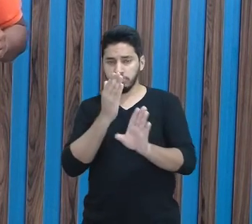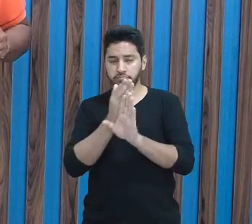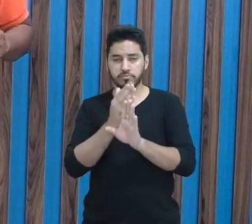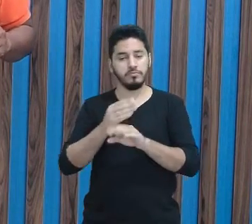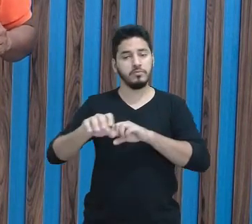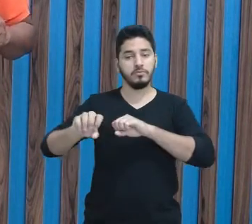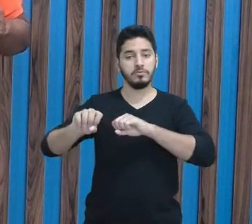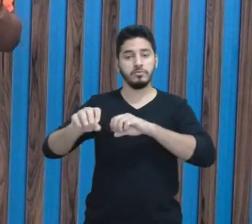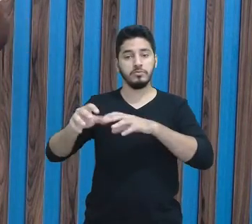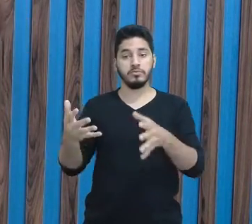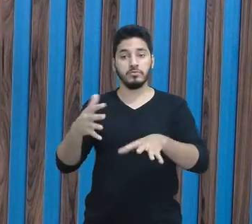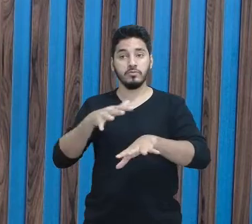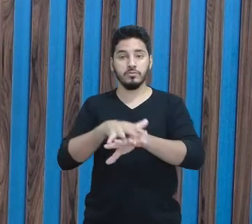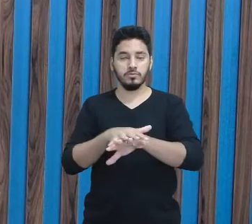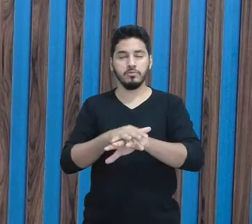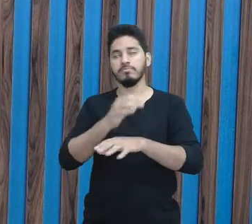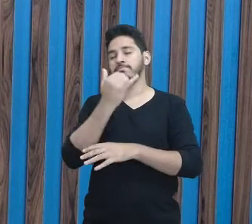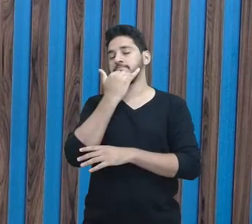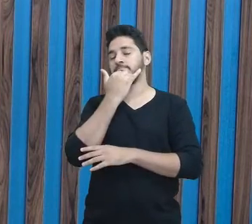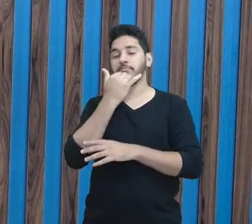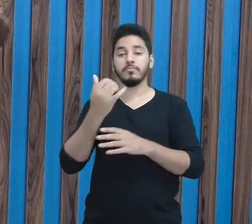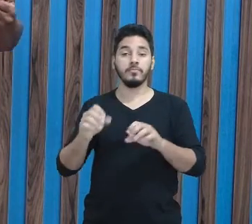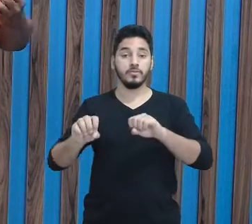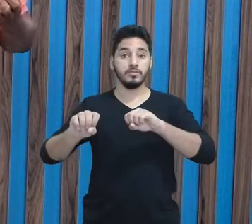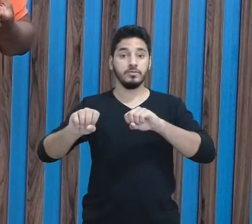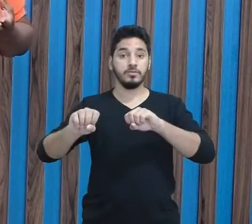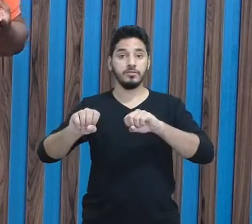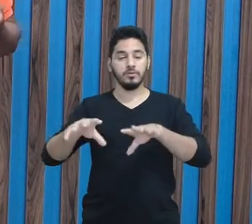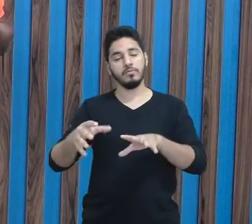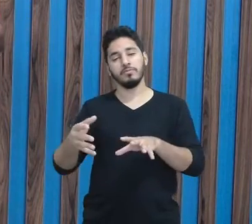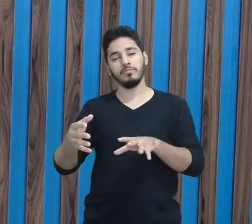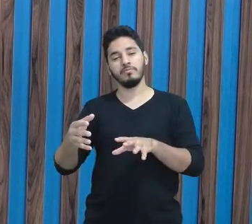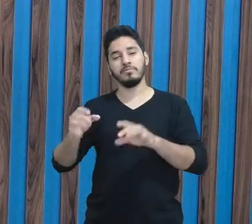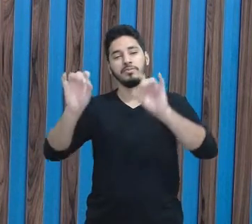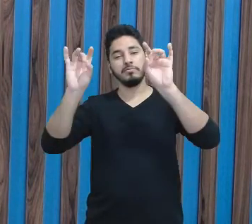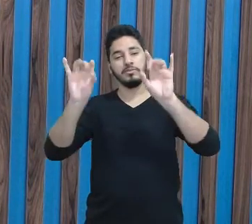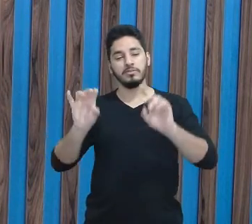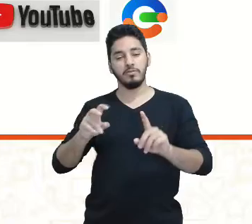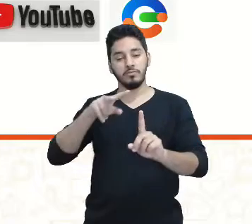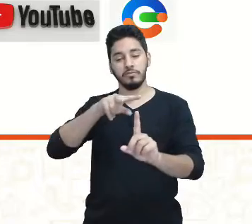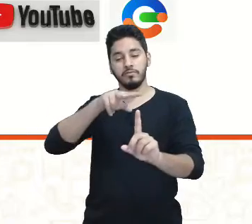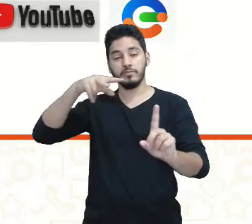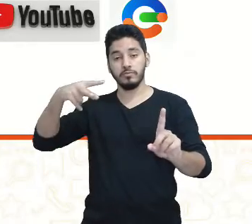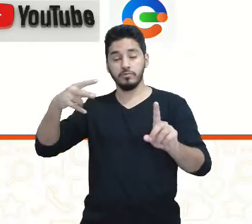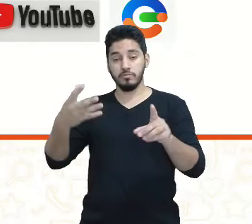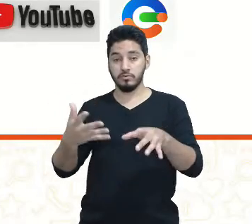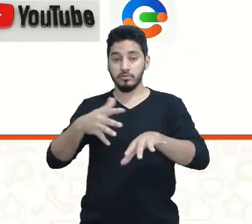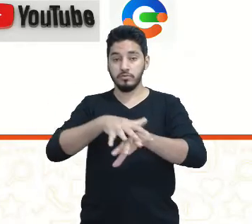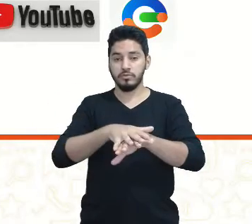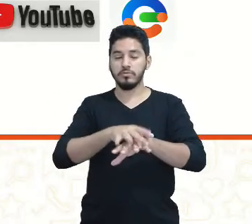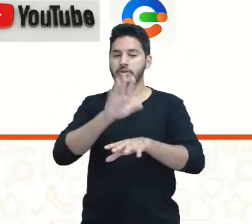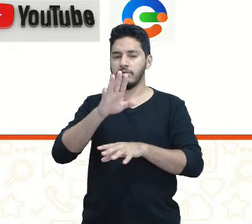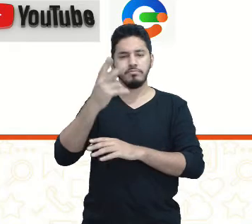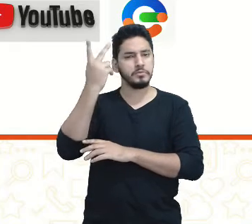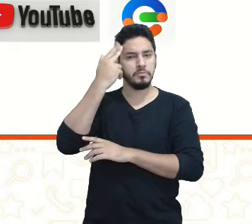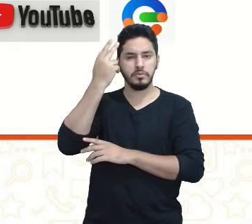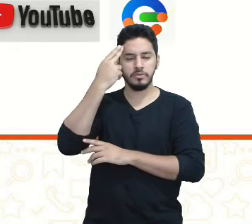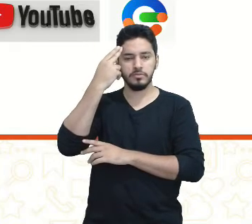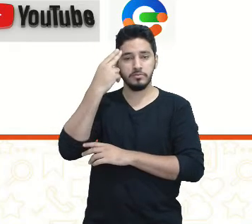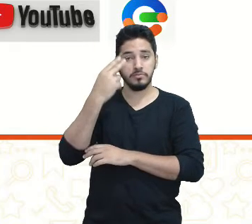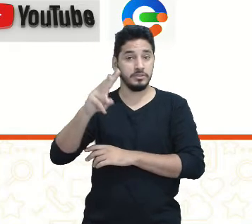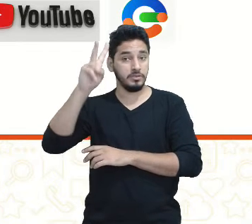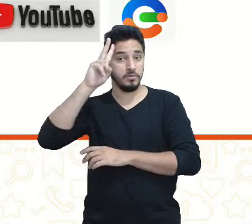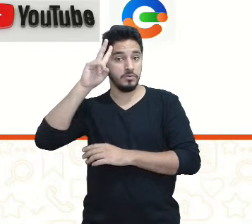inclusiva, perdão, a educação especial na perspectiva da educação inclusiva diariamente, de segunda a sexta-feira, no